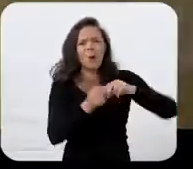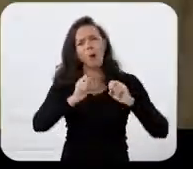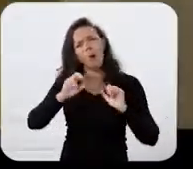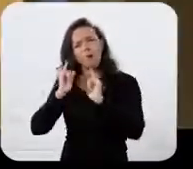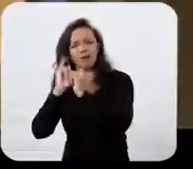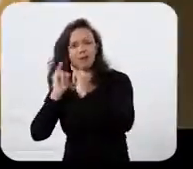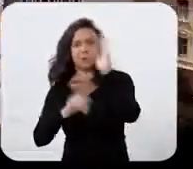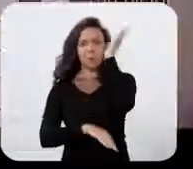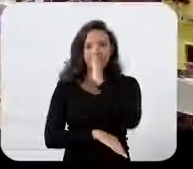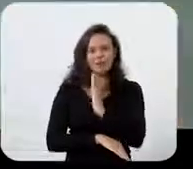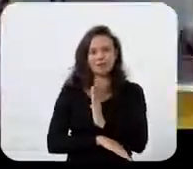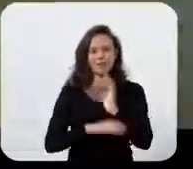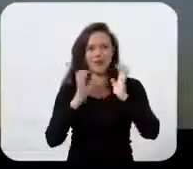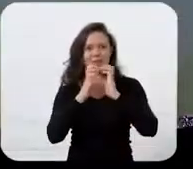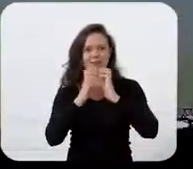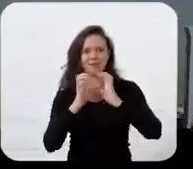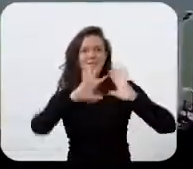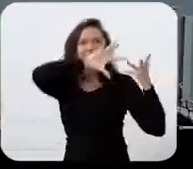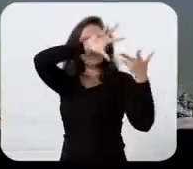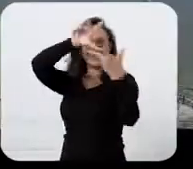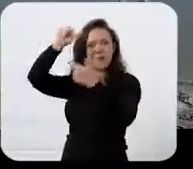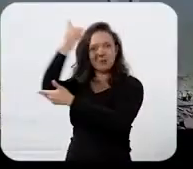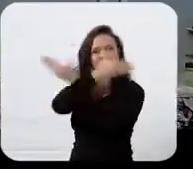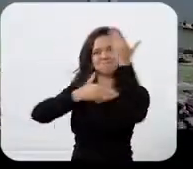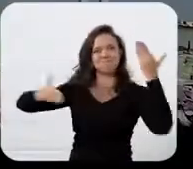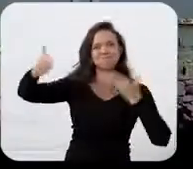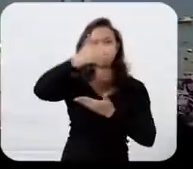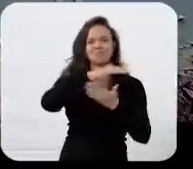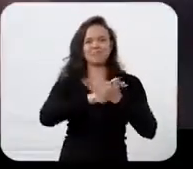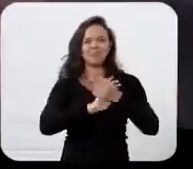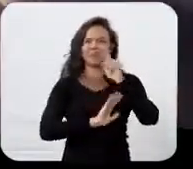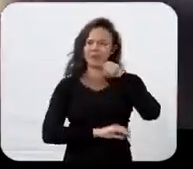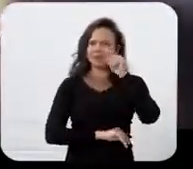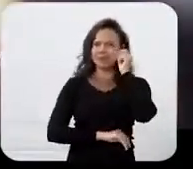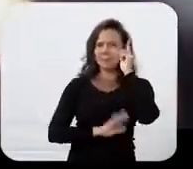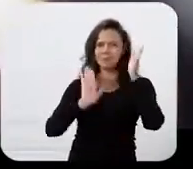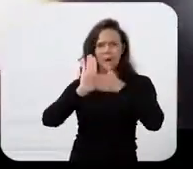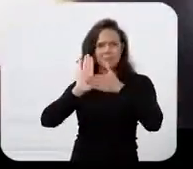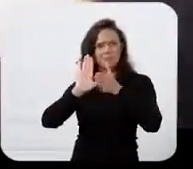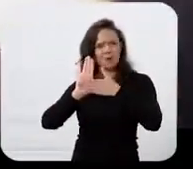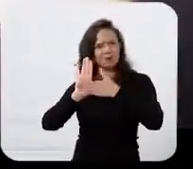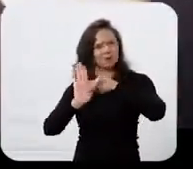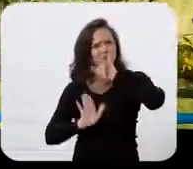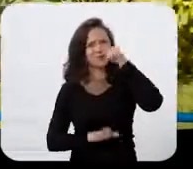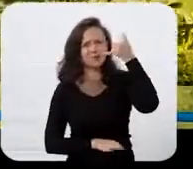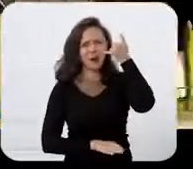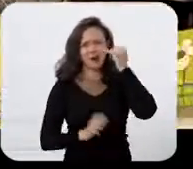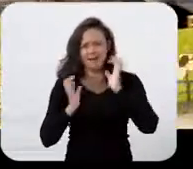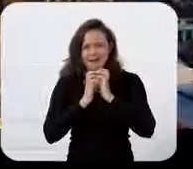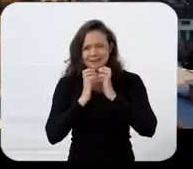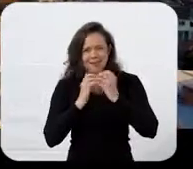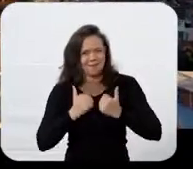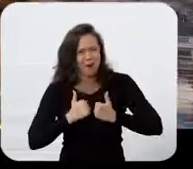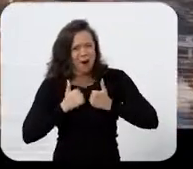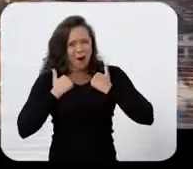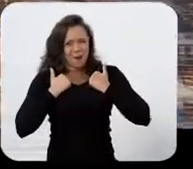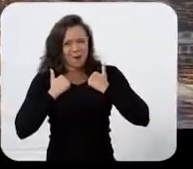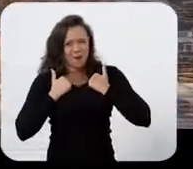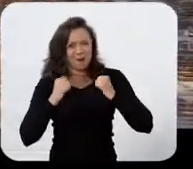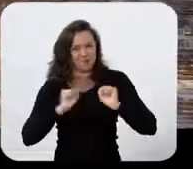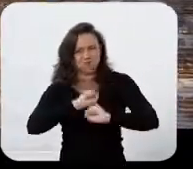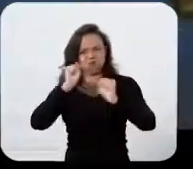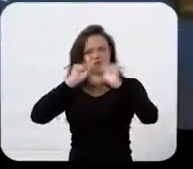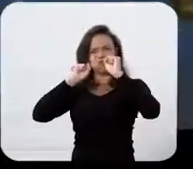Daqui do Recife, para o Brasil e o mundo. Centros produtivos é proposta de João Campos. Recifense tem um orgulho